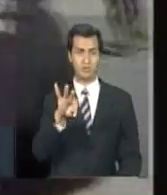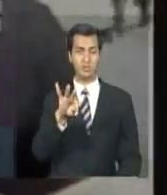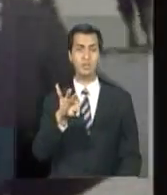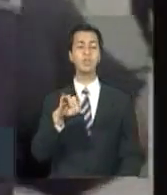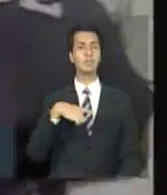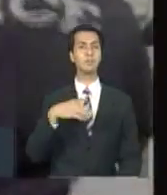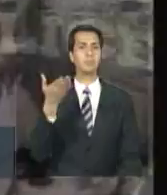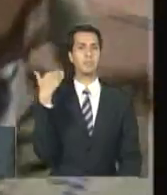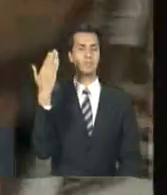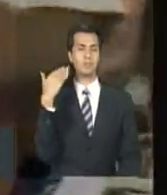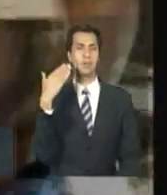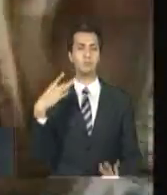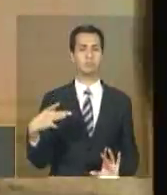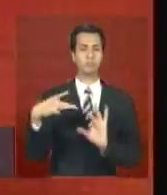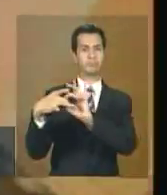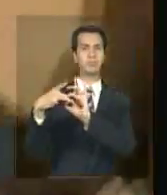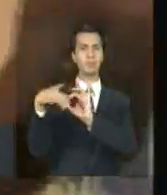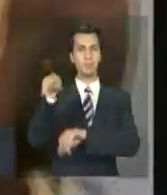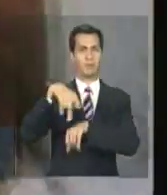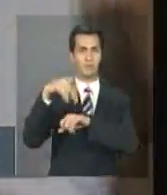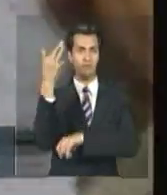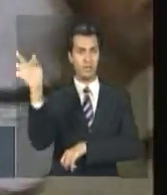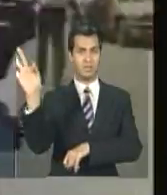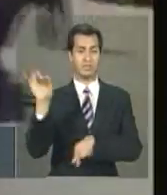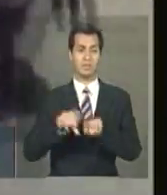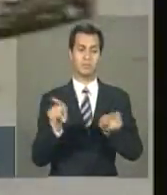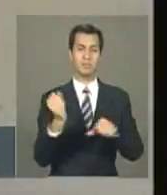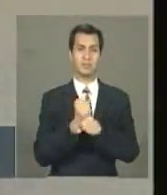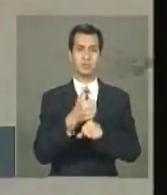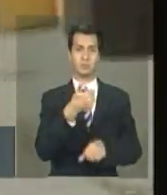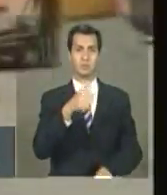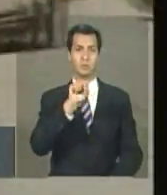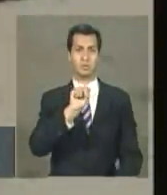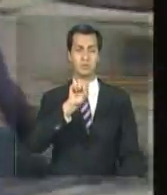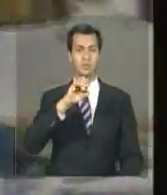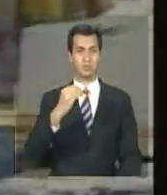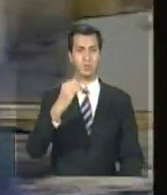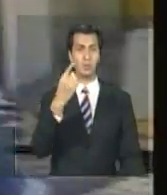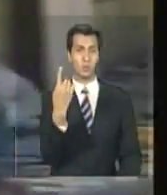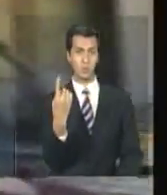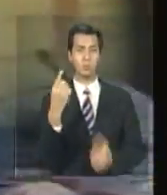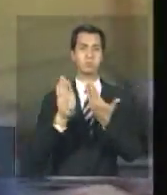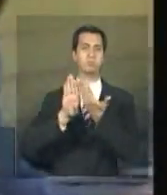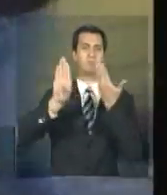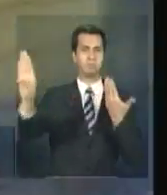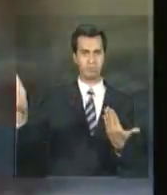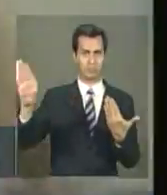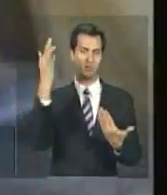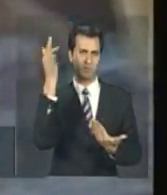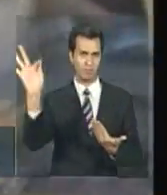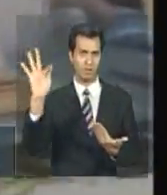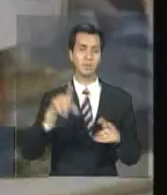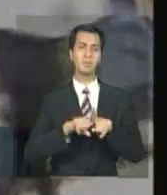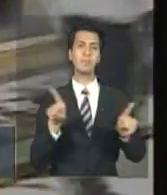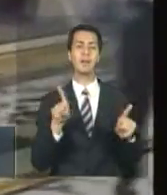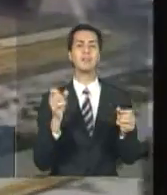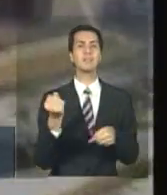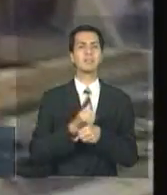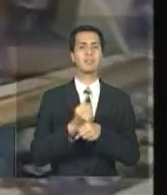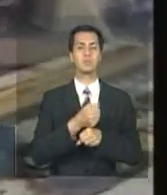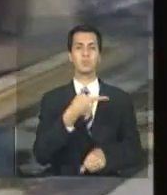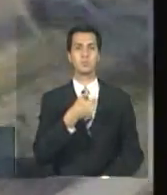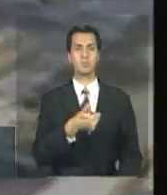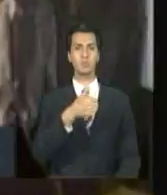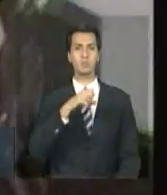-americano a declarar-se independente em 1801. Mas foi só em 1820 que o Haiti foi